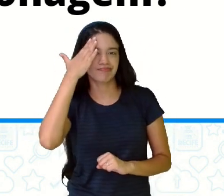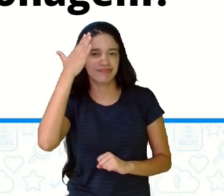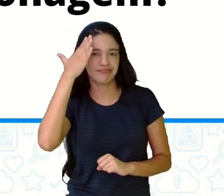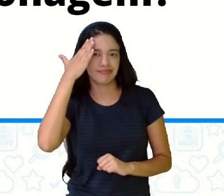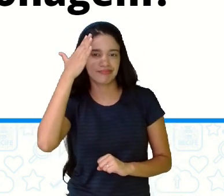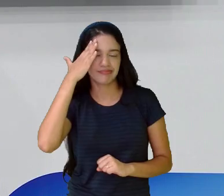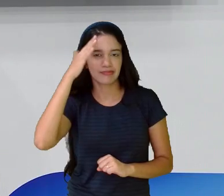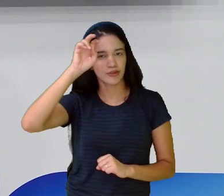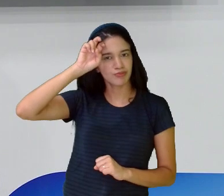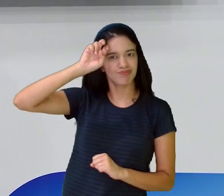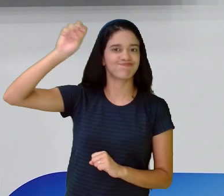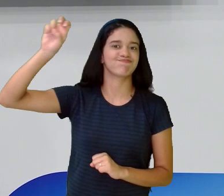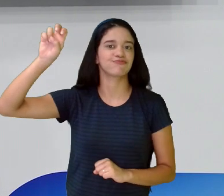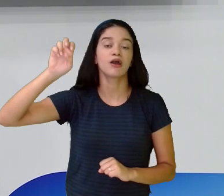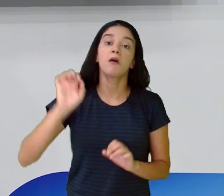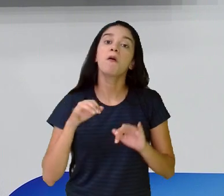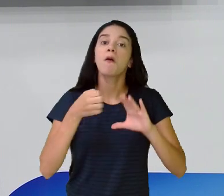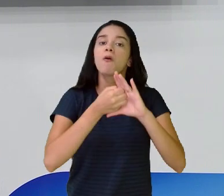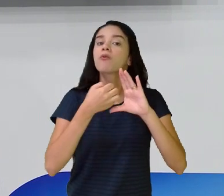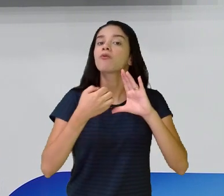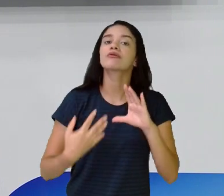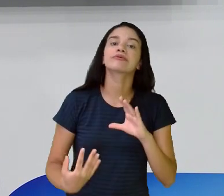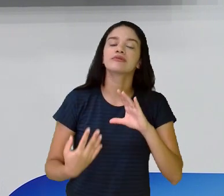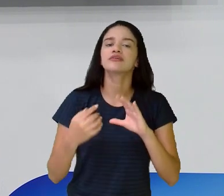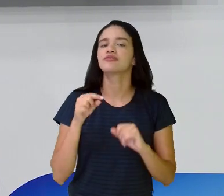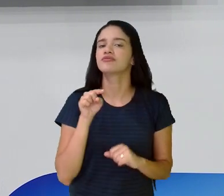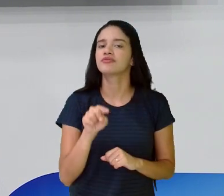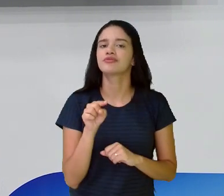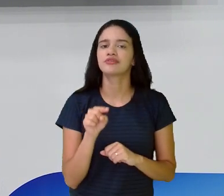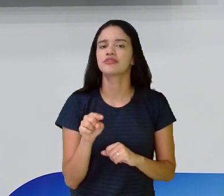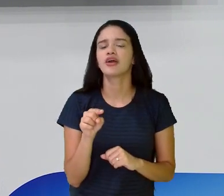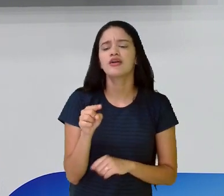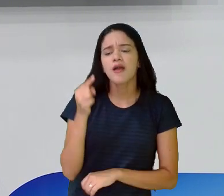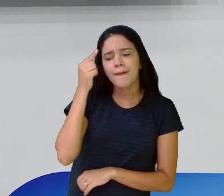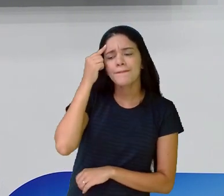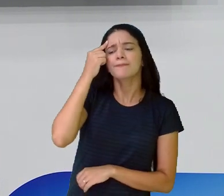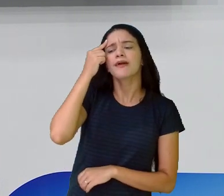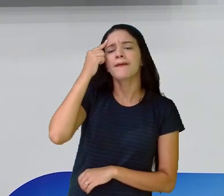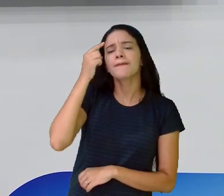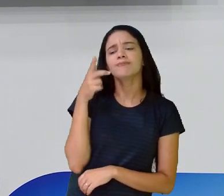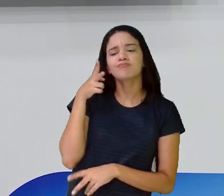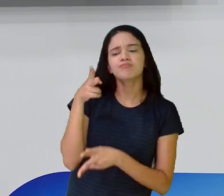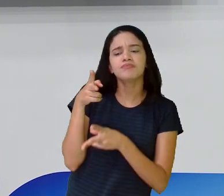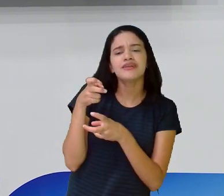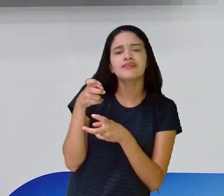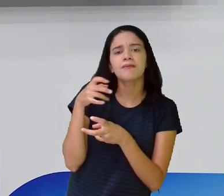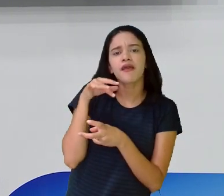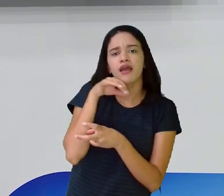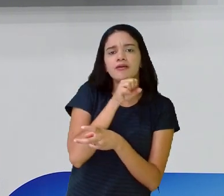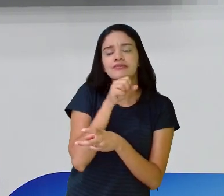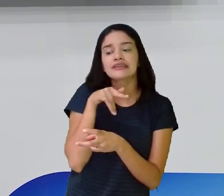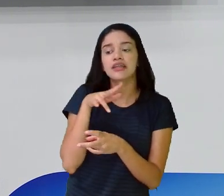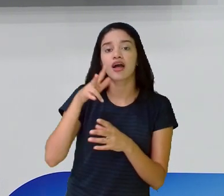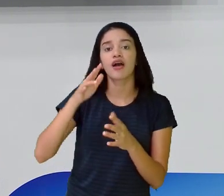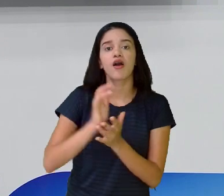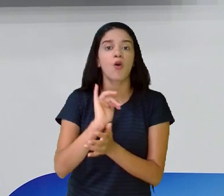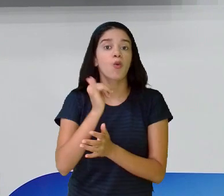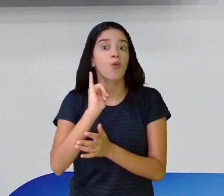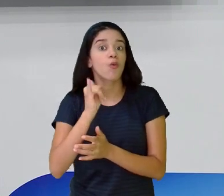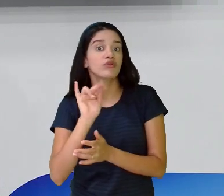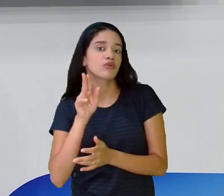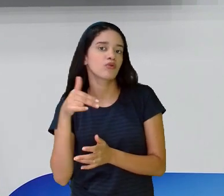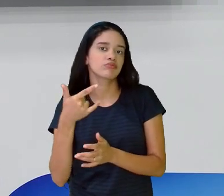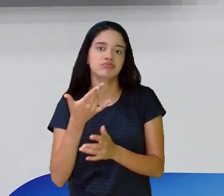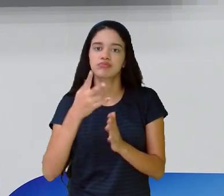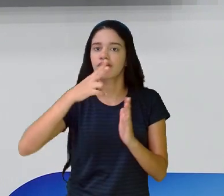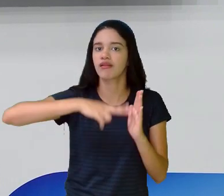Quais são as características lá que aparecem, que você deduz lá no seu, na história, quando você está contando, ouvindo a